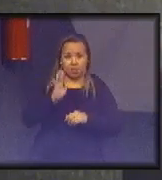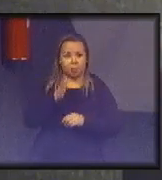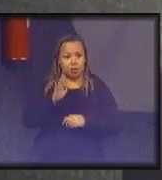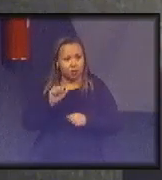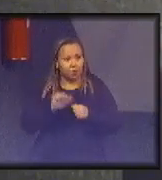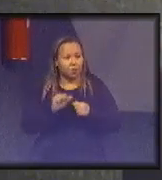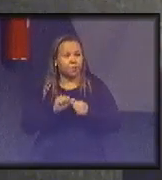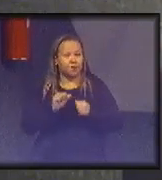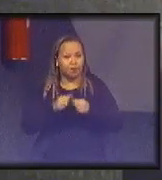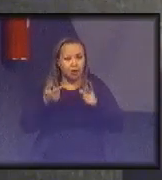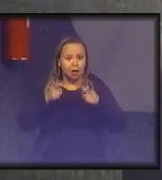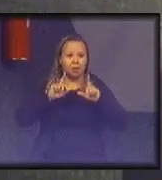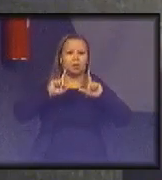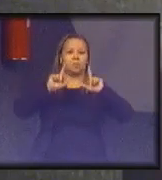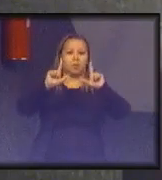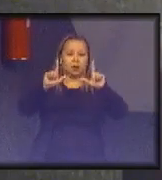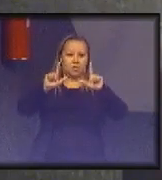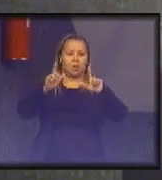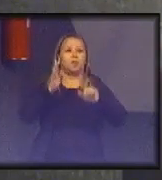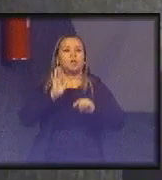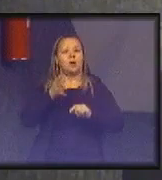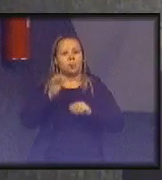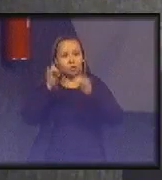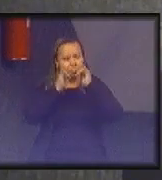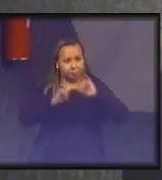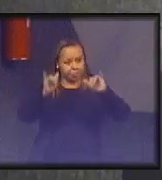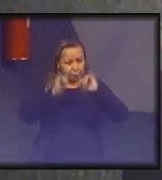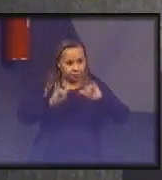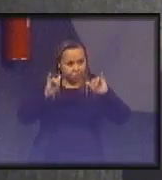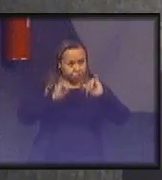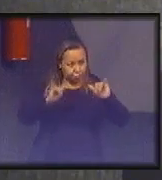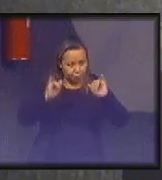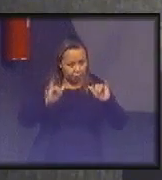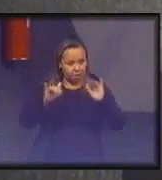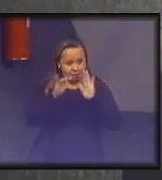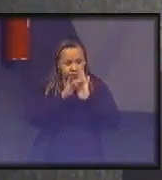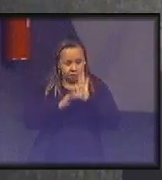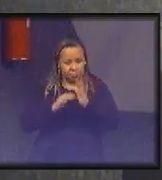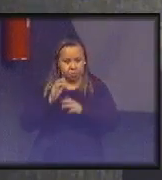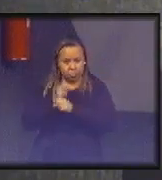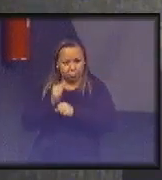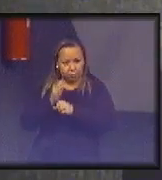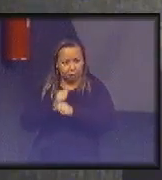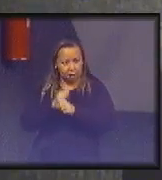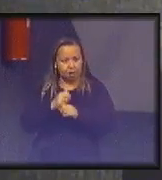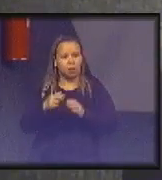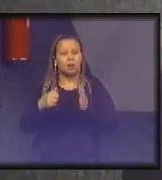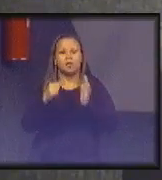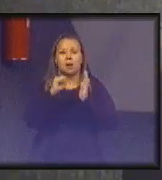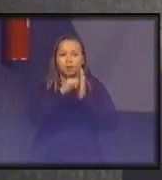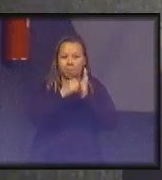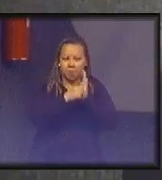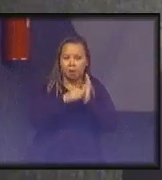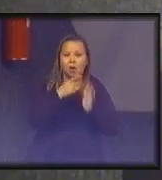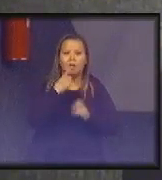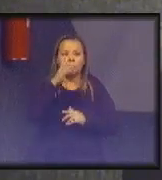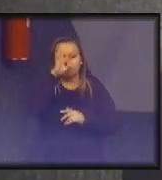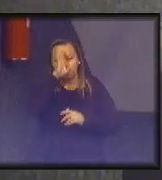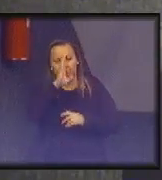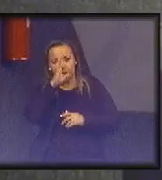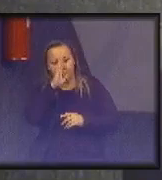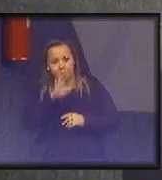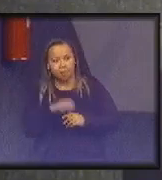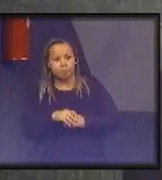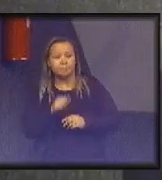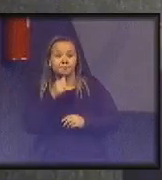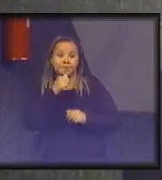painel, foi disponibilizada a planilha de cálculo, com um marcadinho em amarelo, onde oscilava muito, e, ainda assim, o